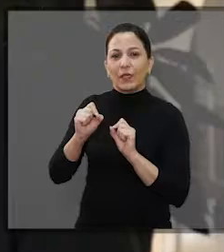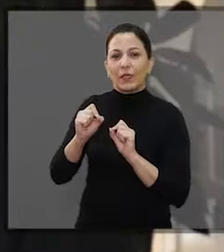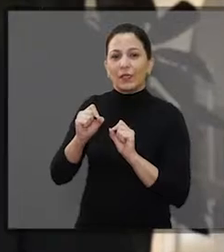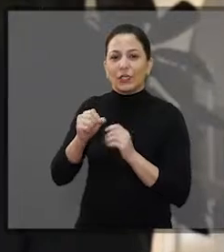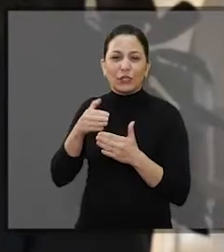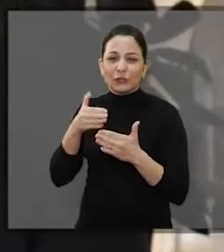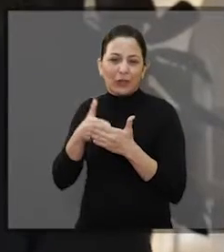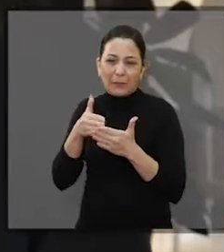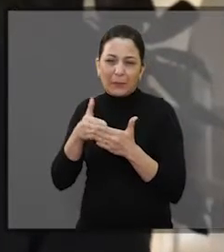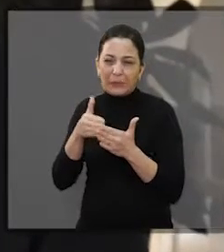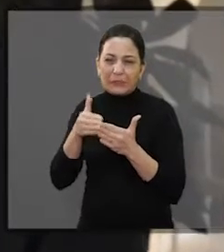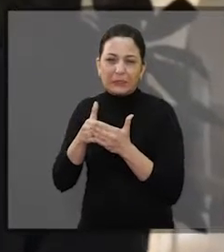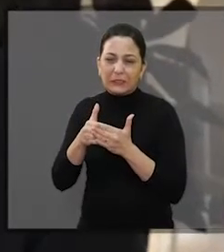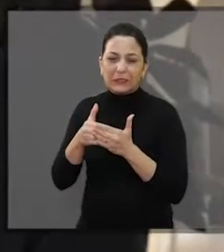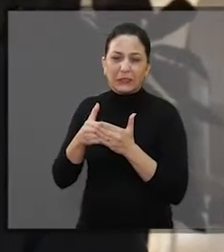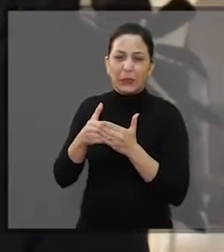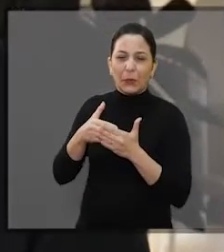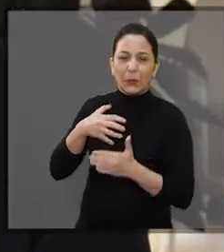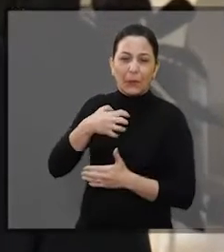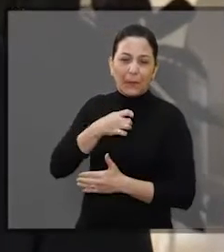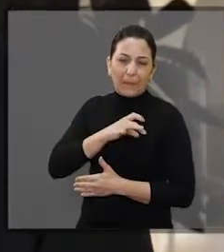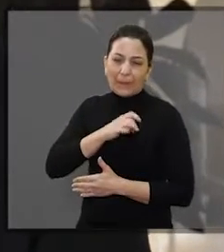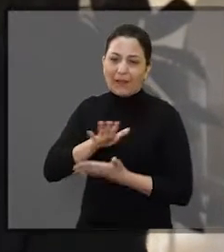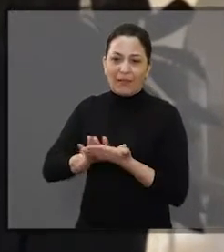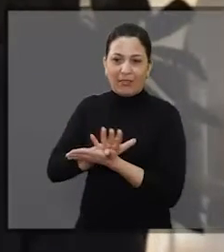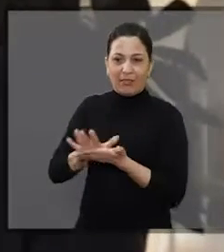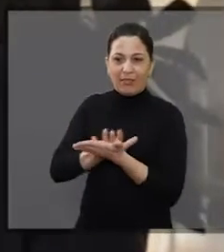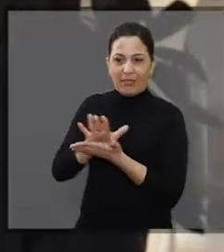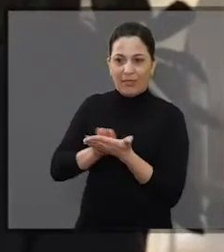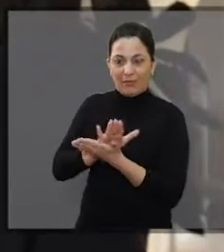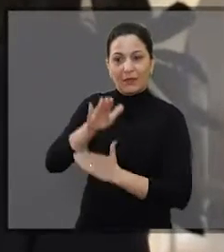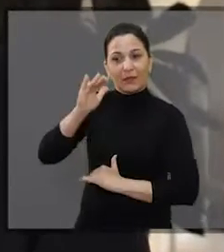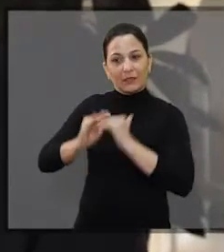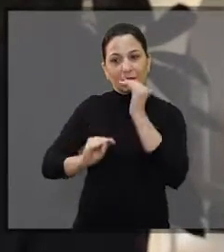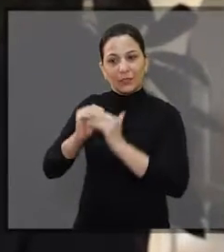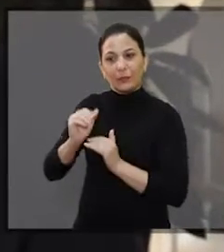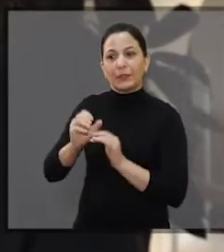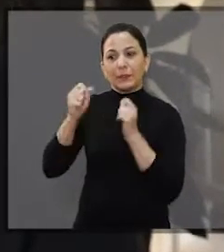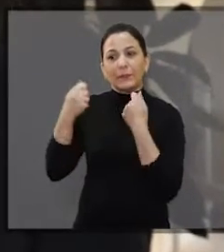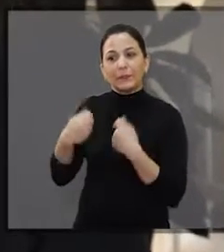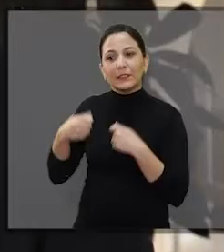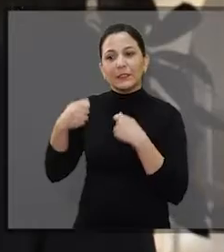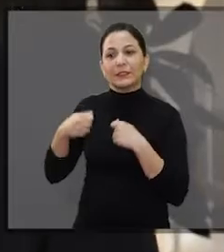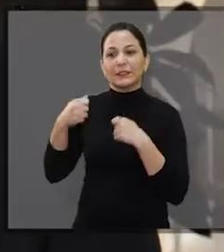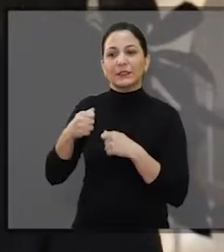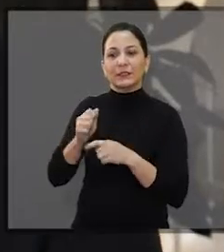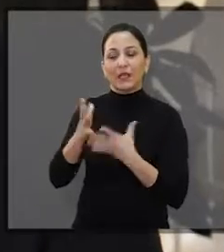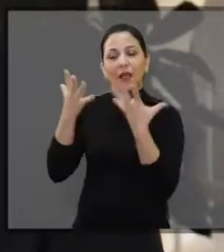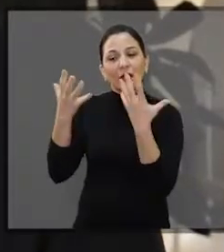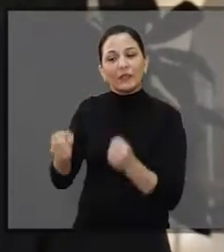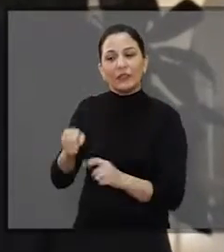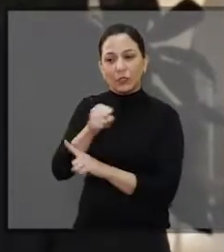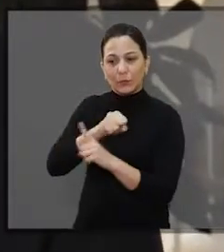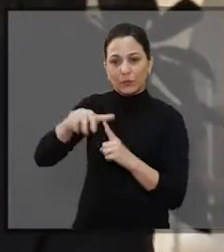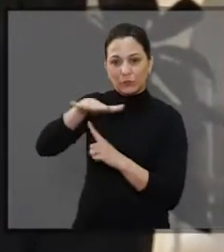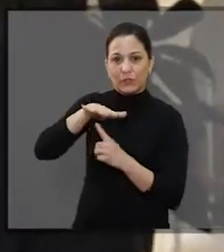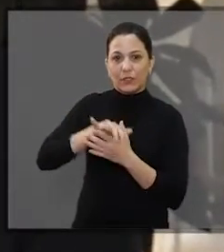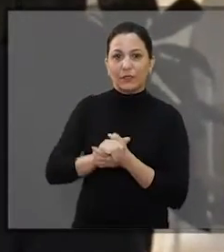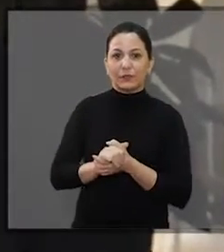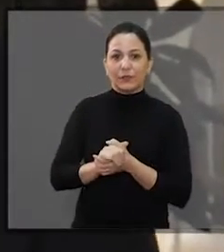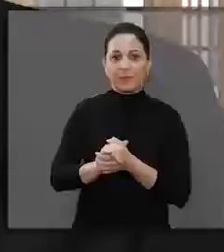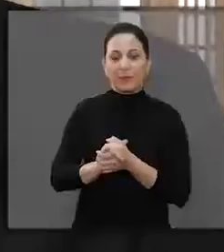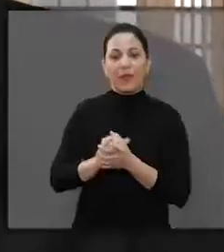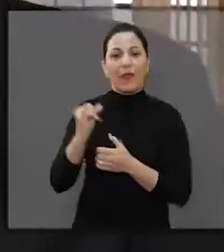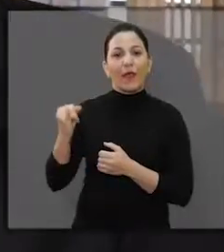ela já não tem tanto receio assim dessas ações. Essas ações, na verdade, são fundamentais e devem ser abraçadas pela própria